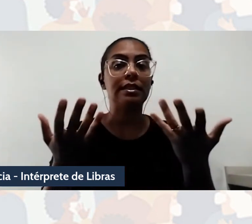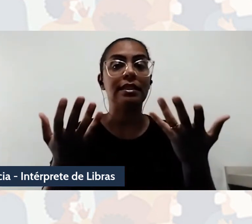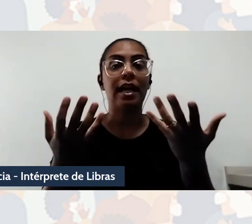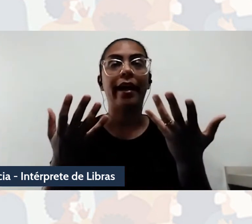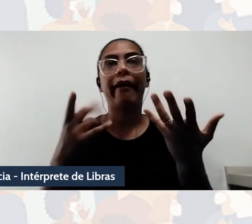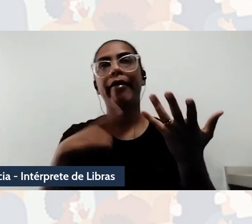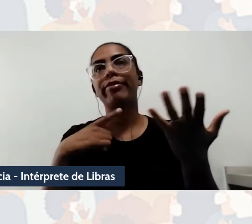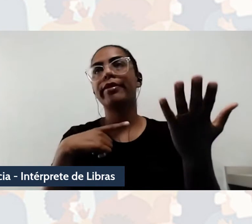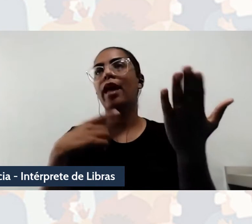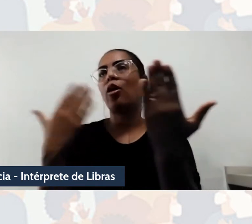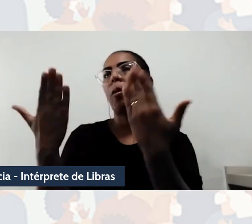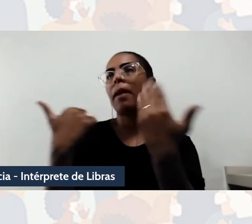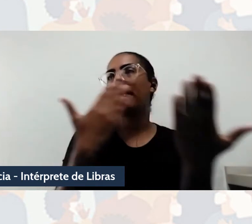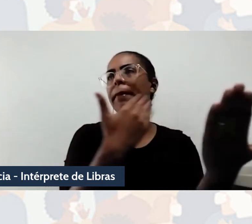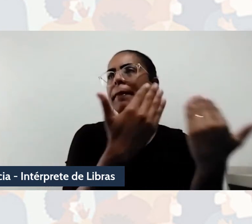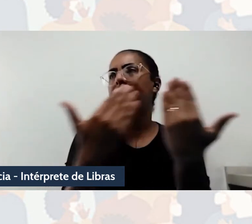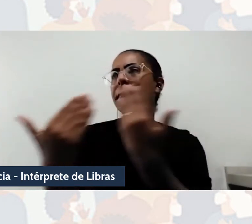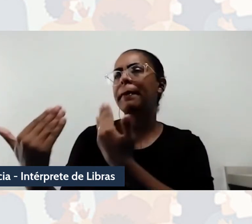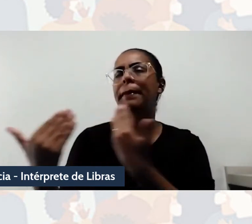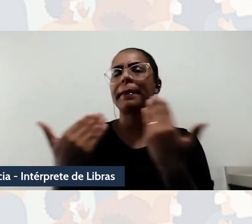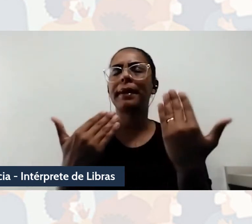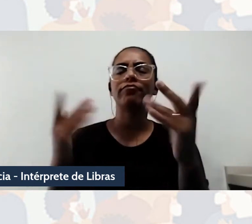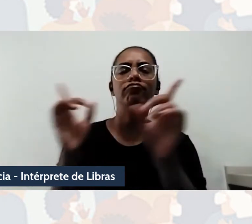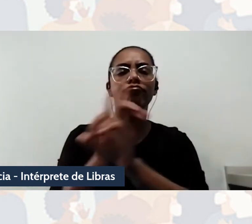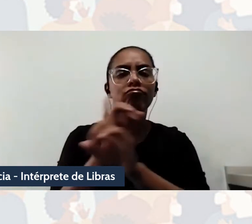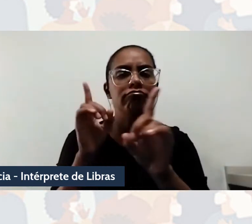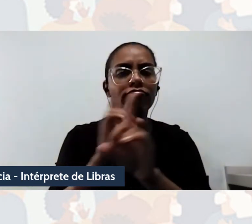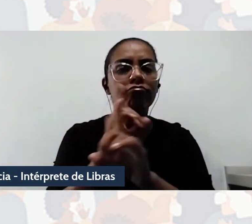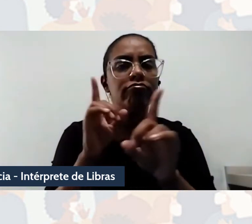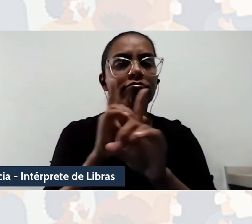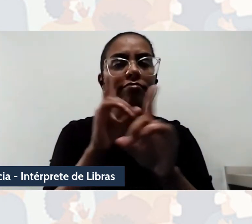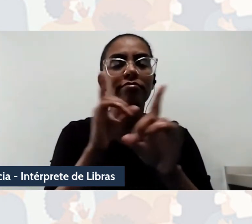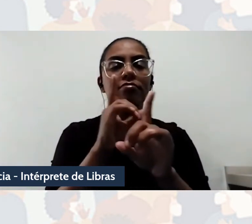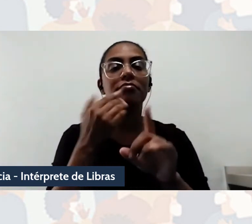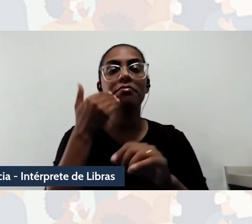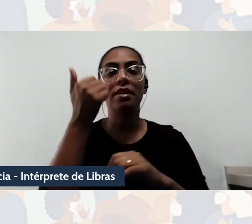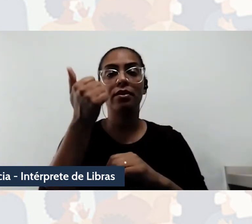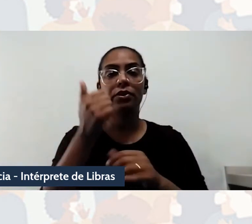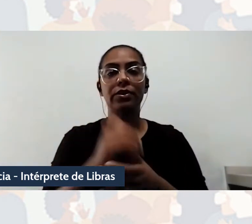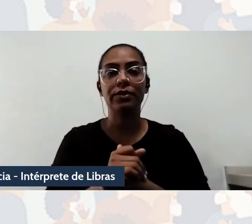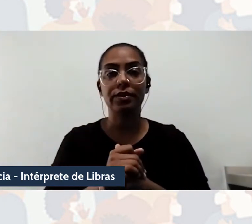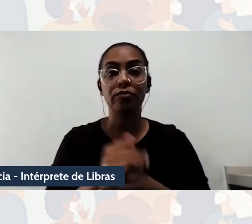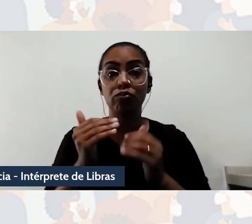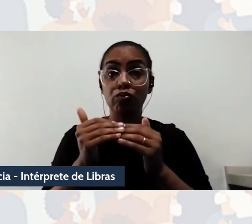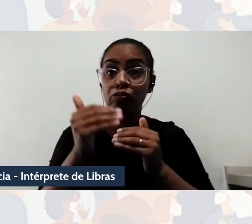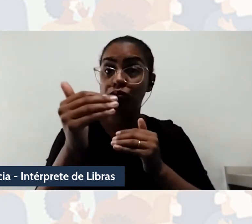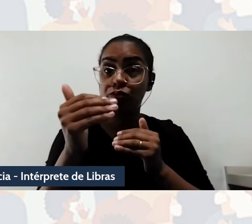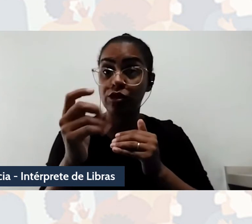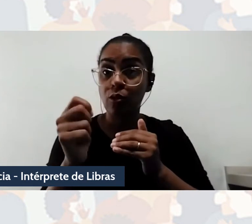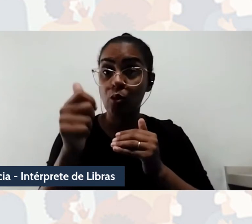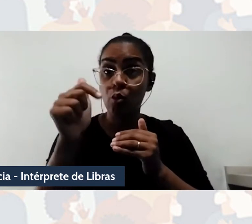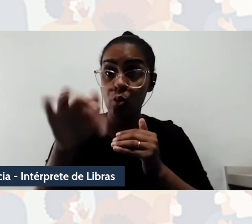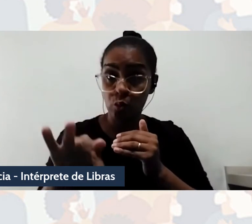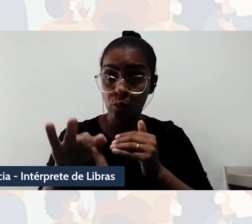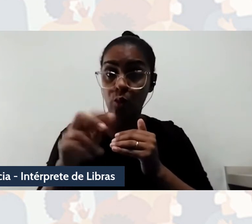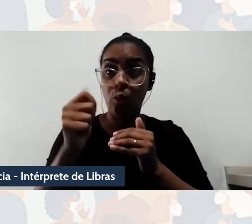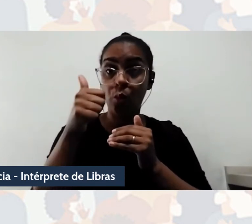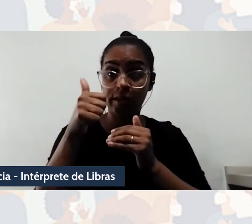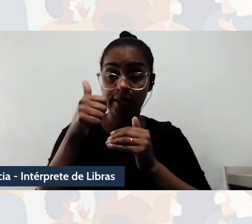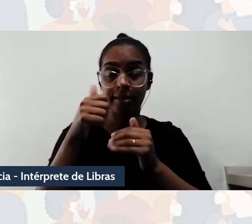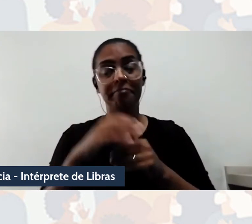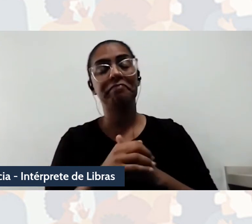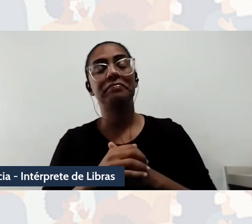mais horizontais. E eu acredito também na necessidade, eu já estou aqui caminhando para o final, de um